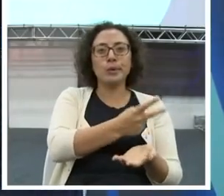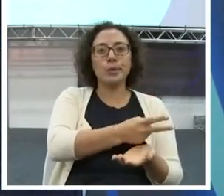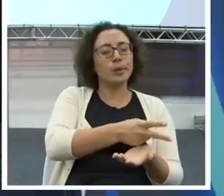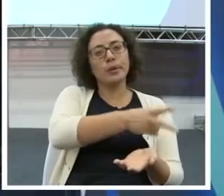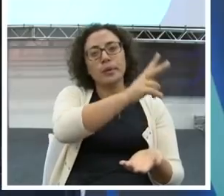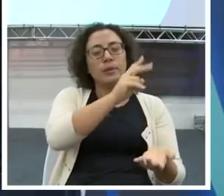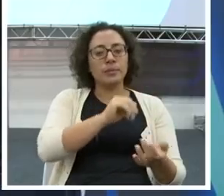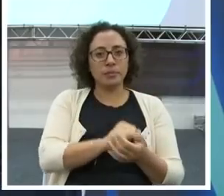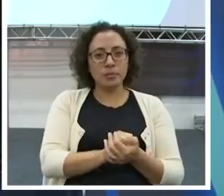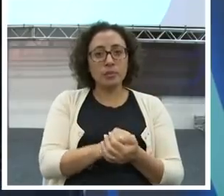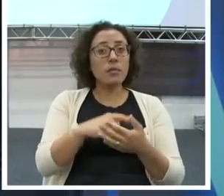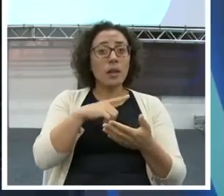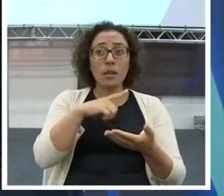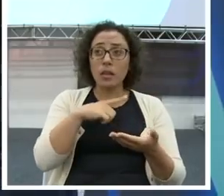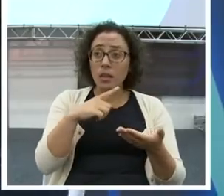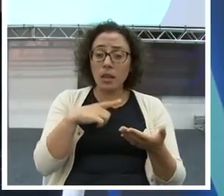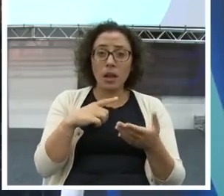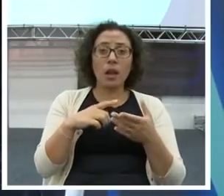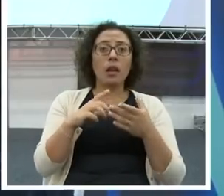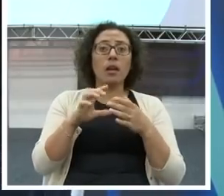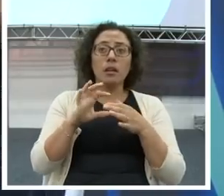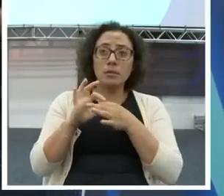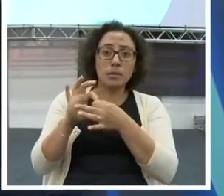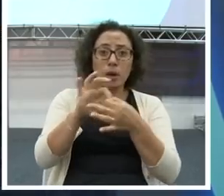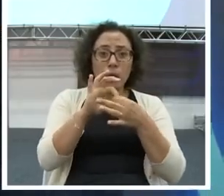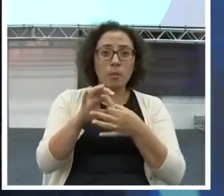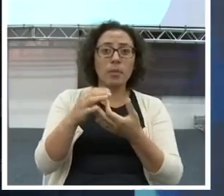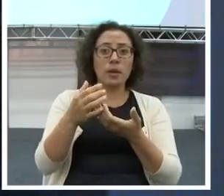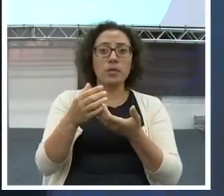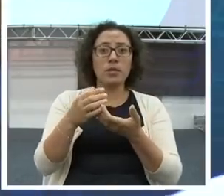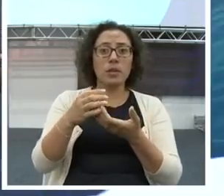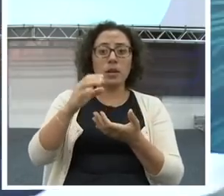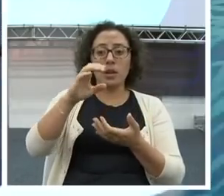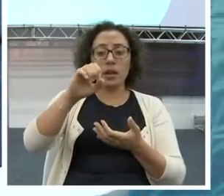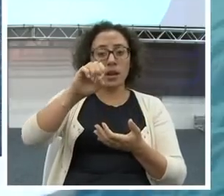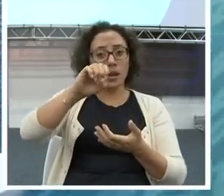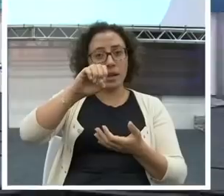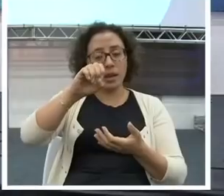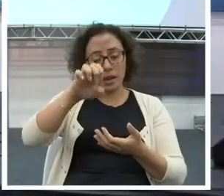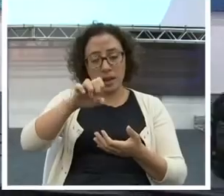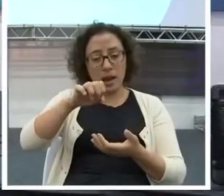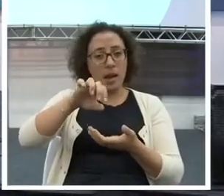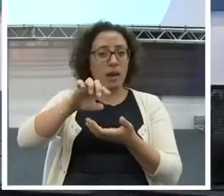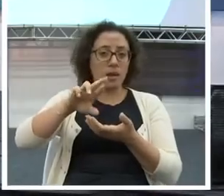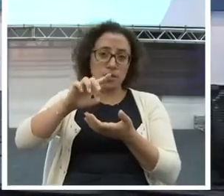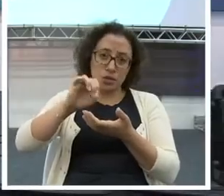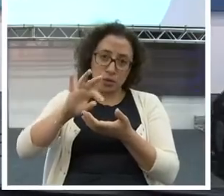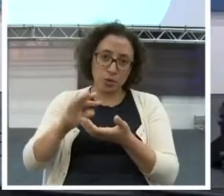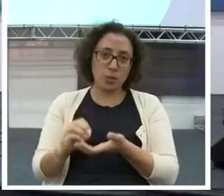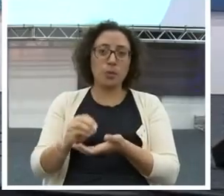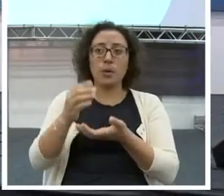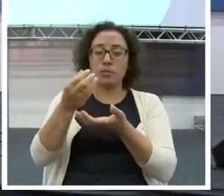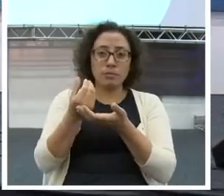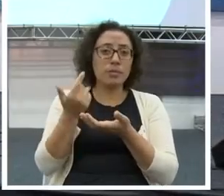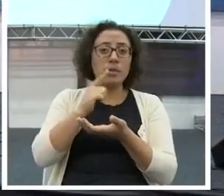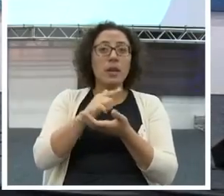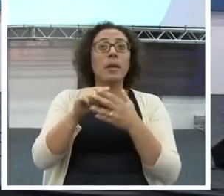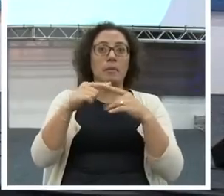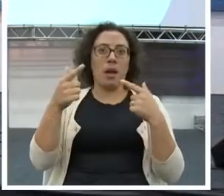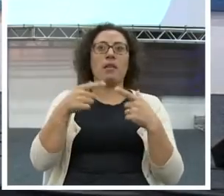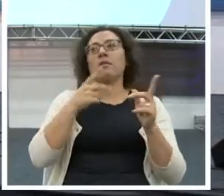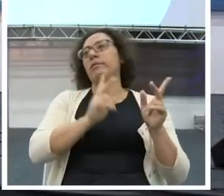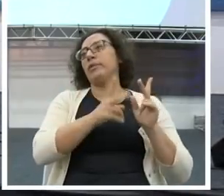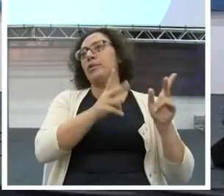Cooperativas de crédito. Que você até ganha para ter conta lá. Mas você continua no banco grandão.